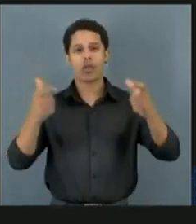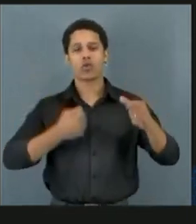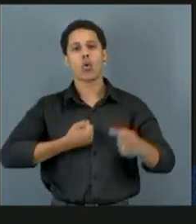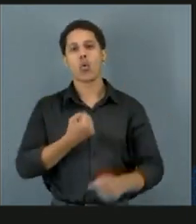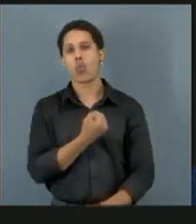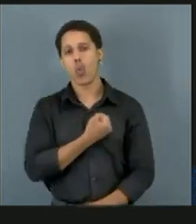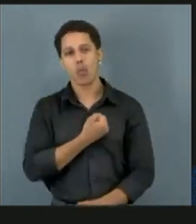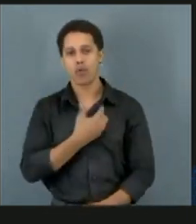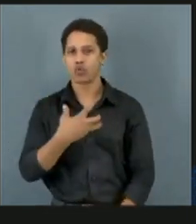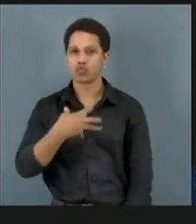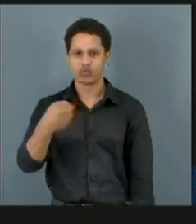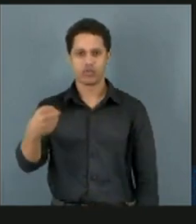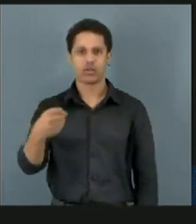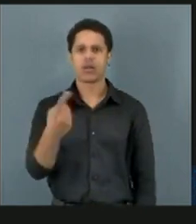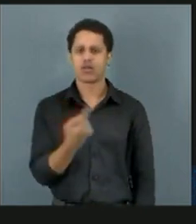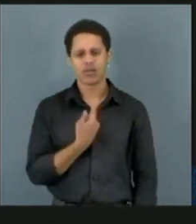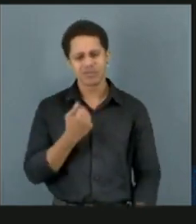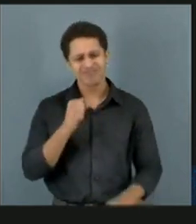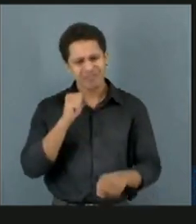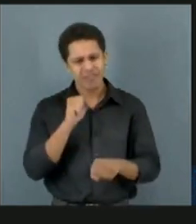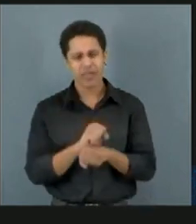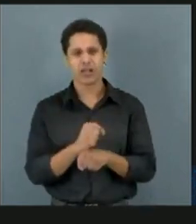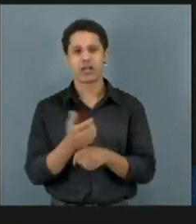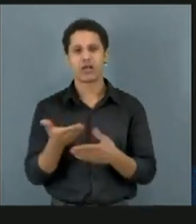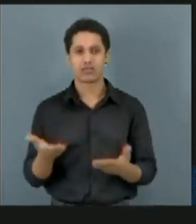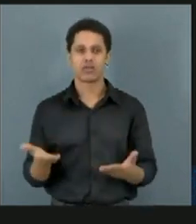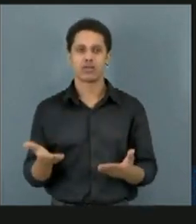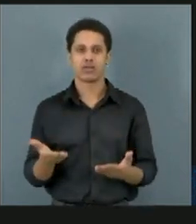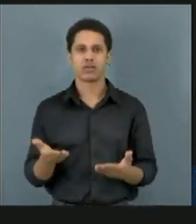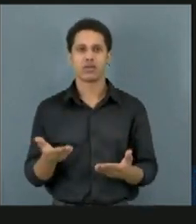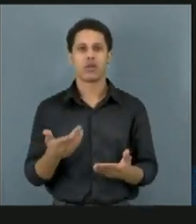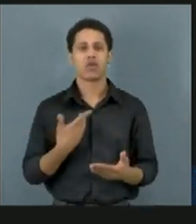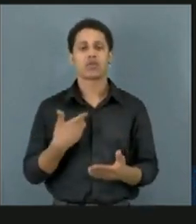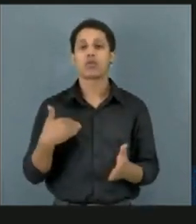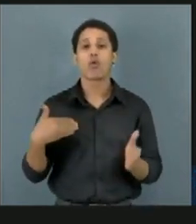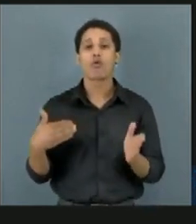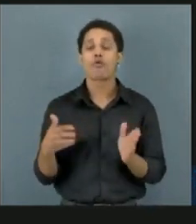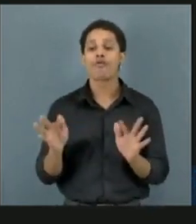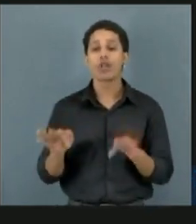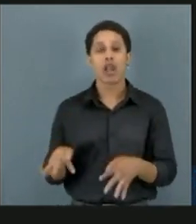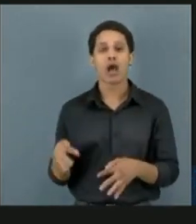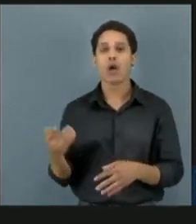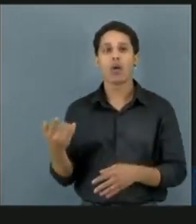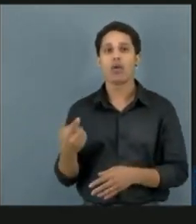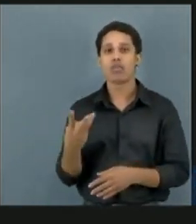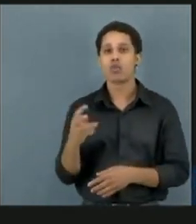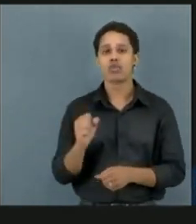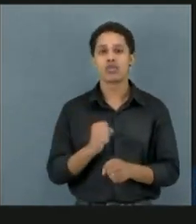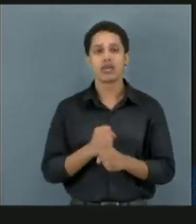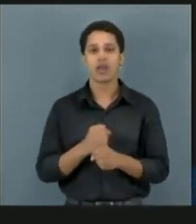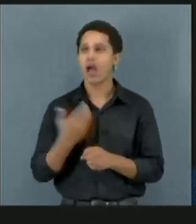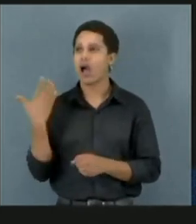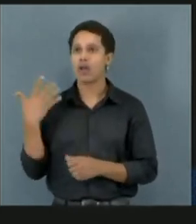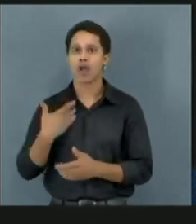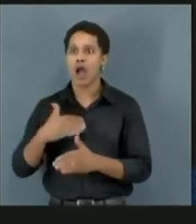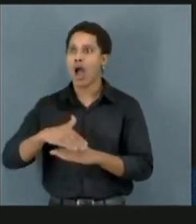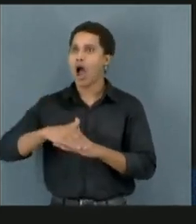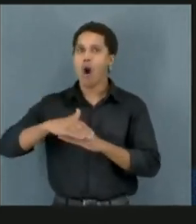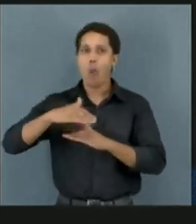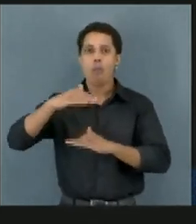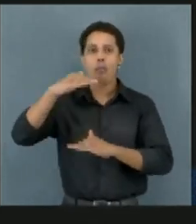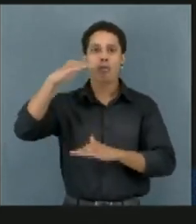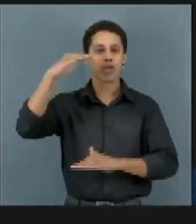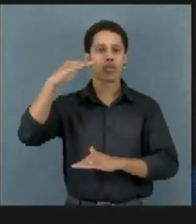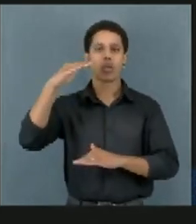parar com isso. Nós estamos no ascendente. Nos últimos 30 anos para cá, nós só aumentamos o número de suicidas.